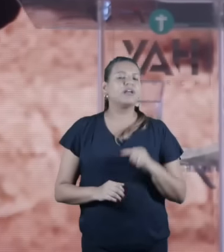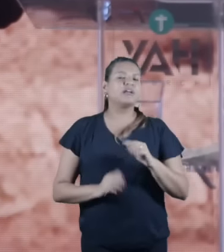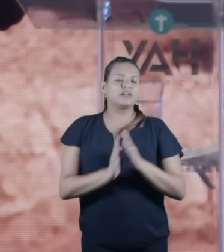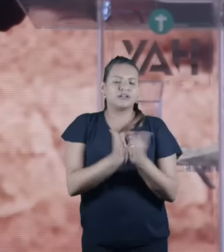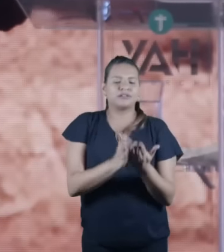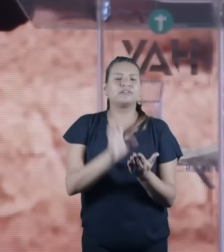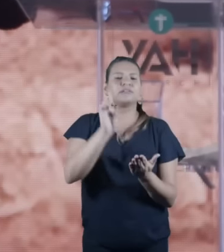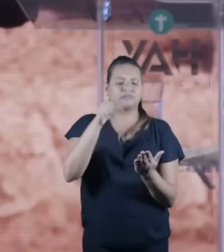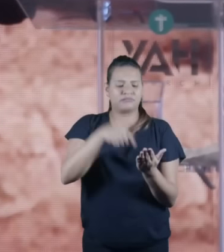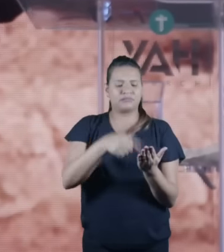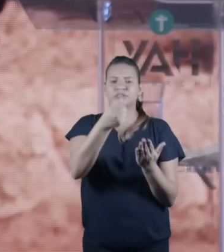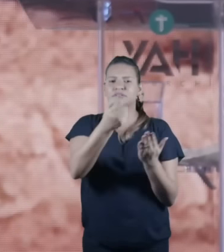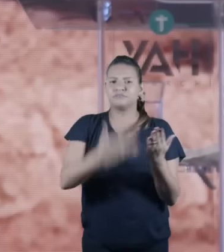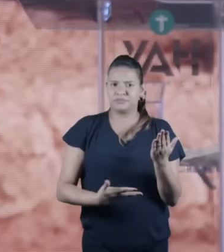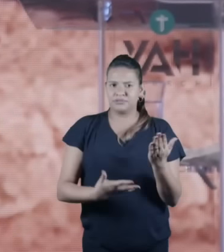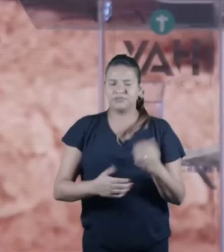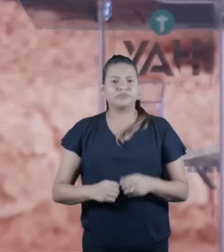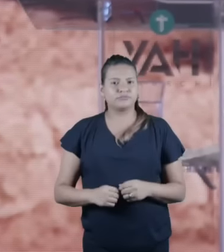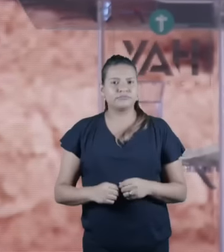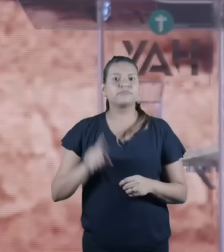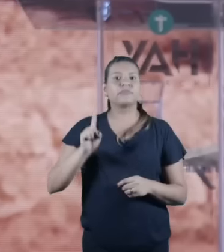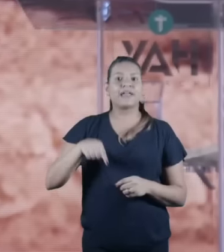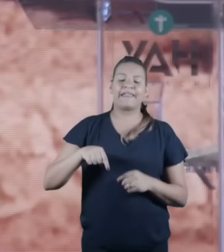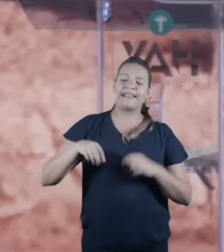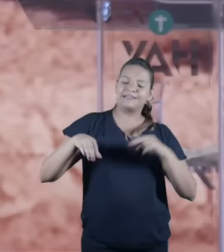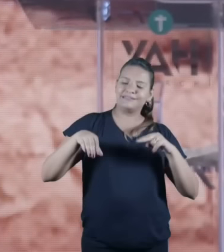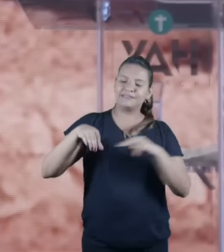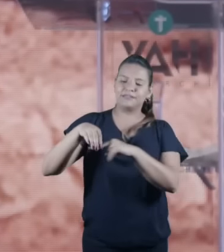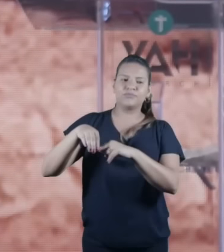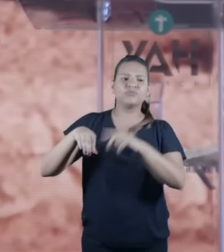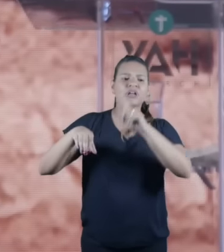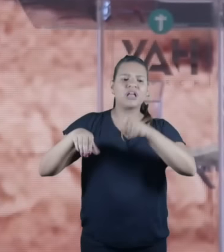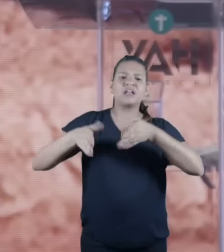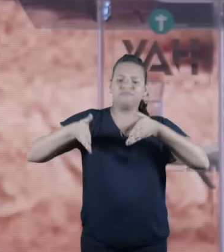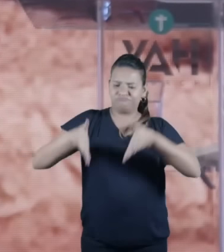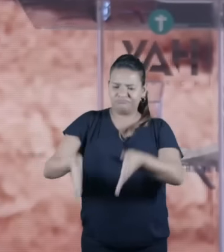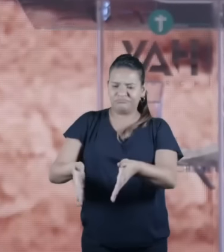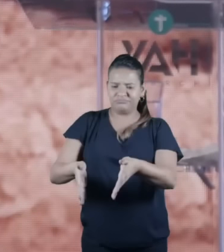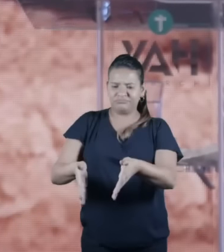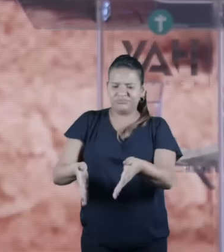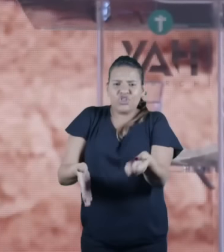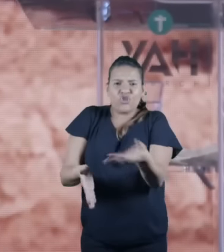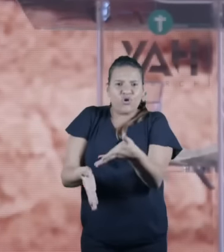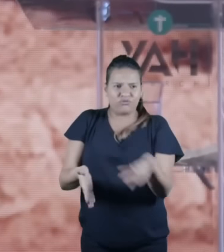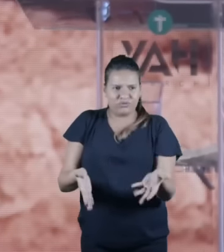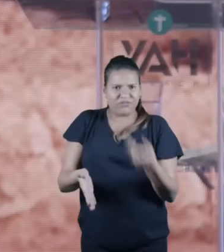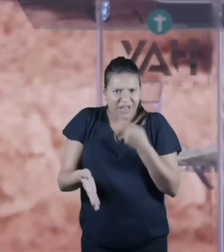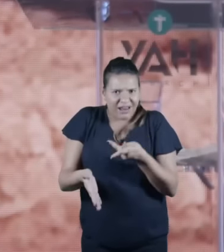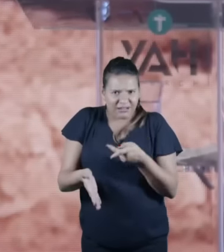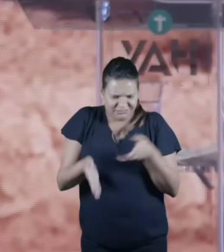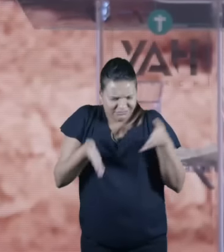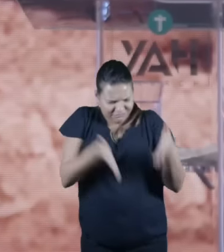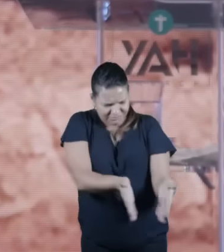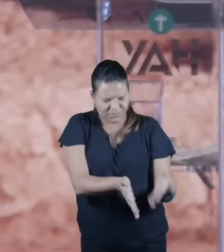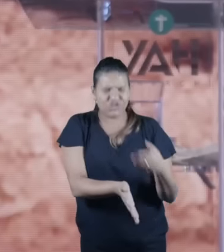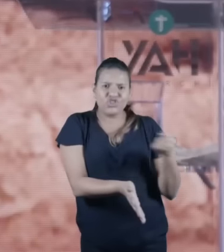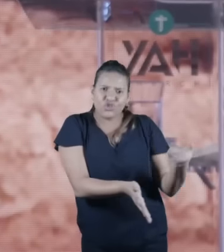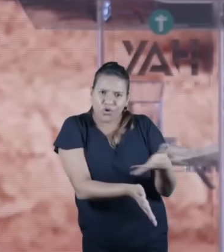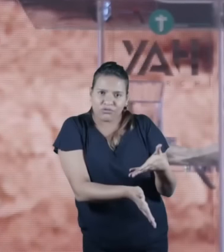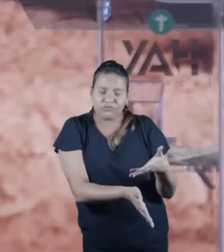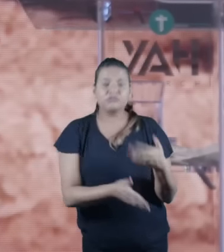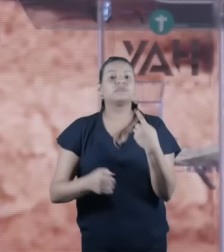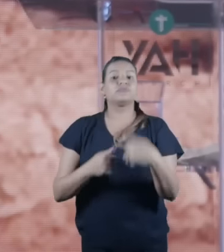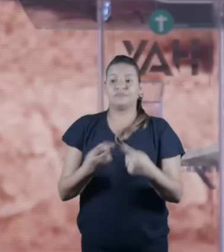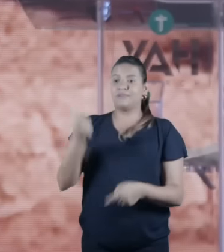a maior parte das pessoas hoje em dia são sepultadas em sepulcros novos certo? naquela época a maior parte das